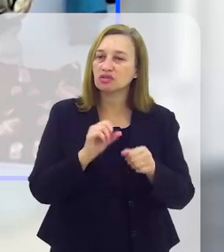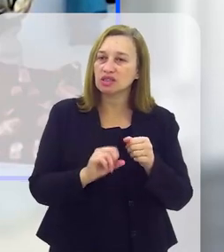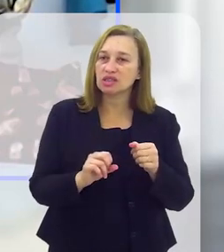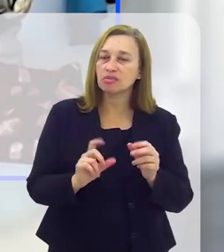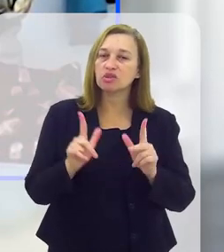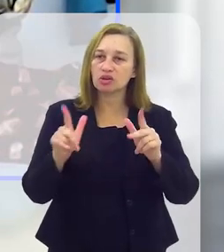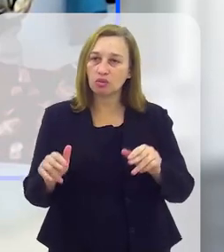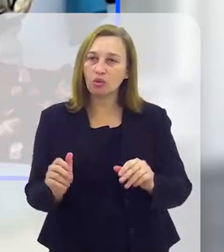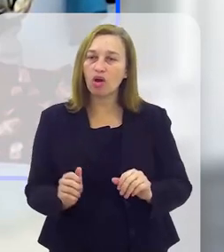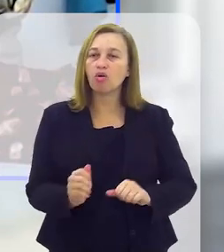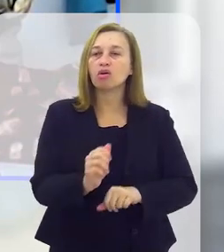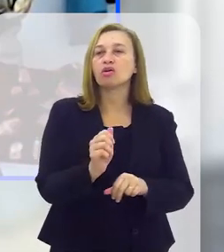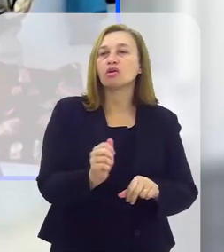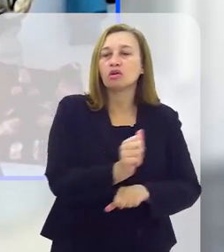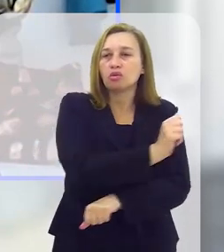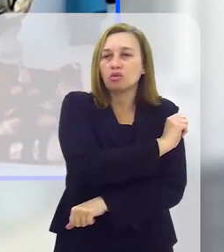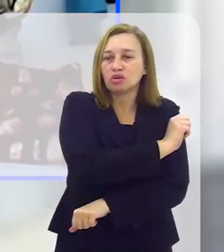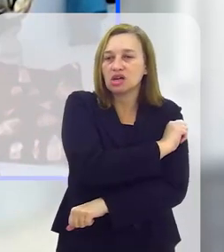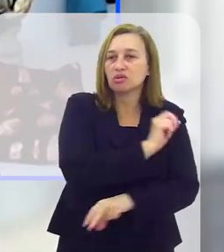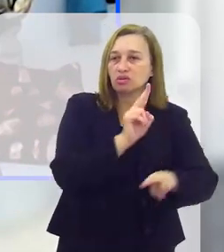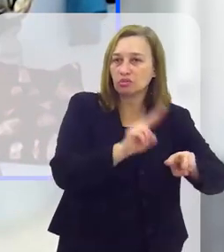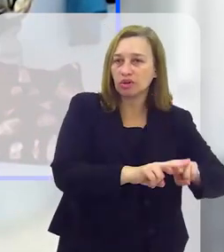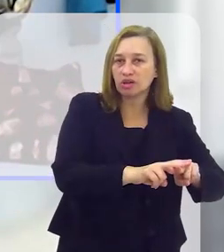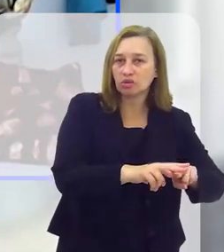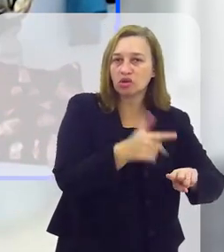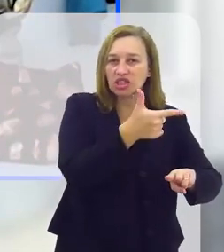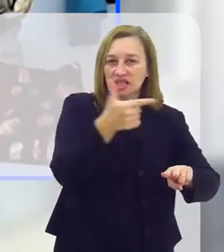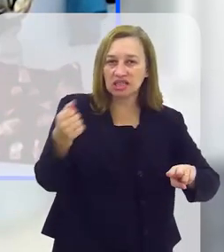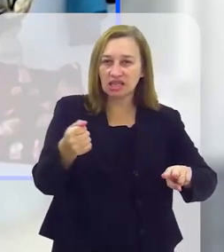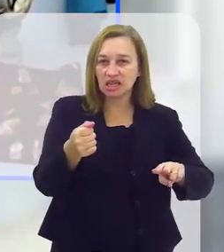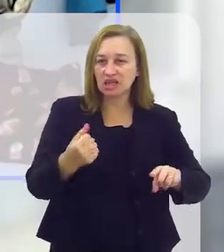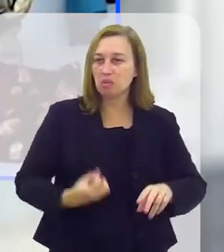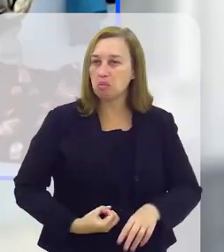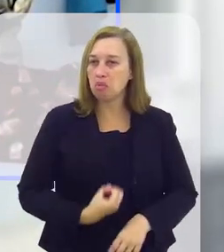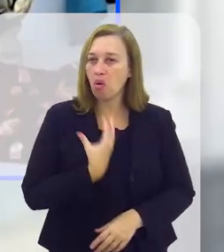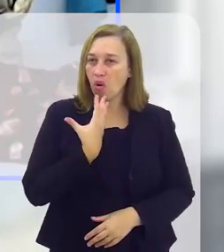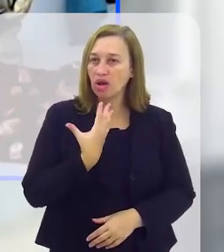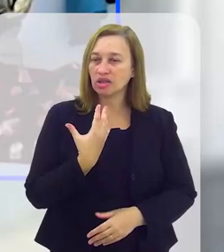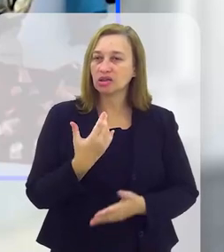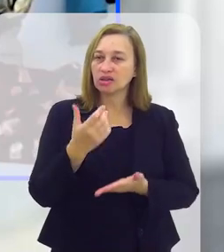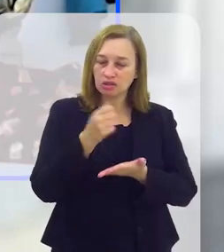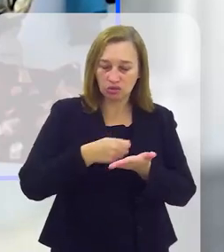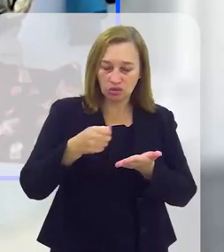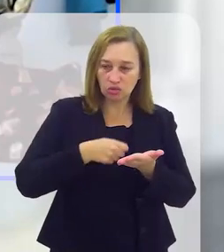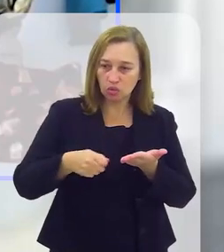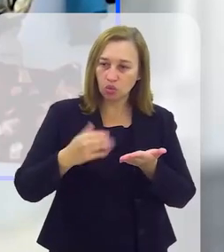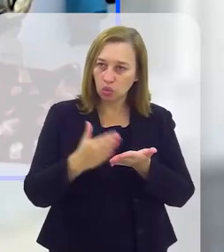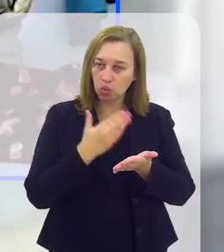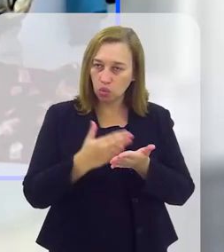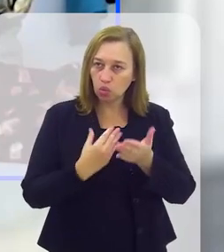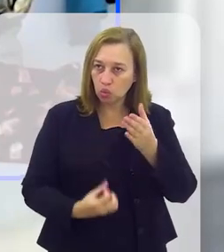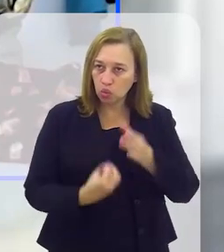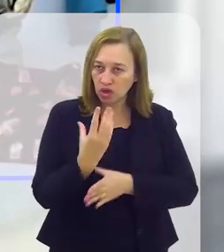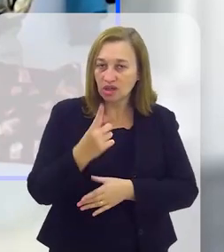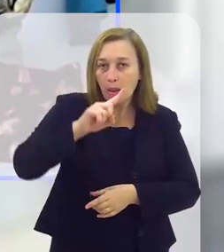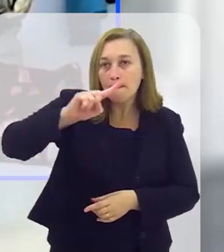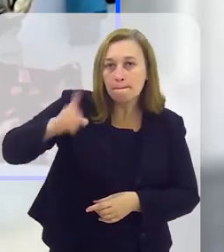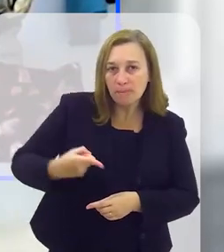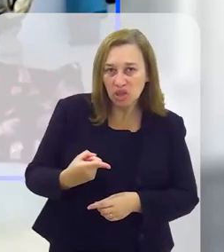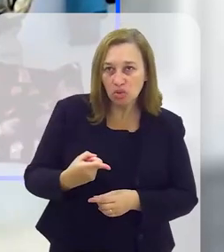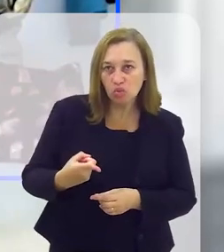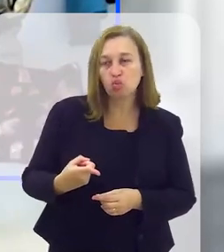financiar seus estudos e a mesma coisa nós fizemos com os presos, os 17 poetas,